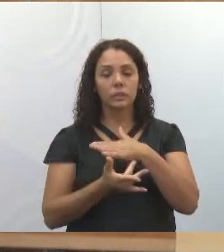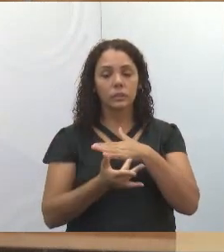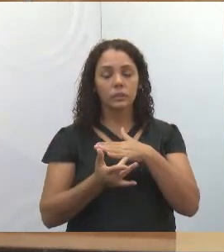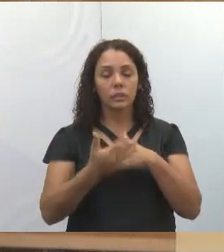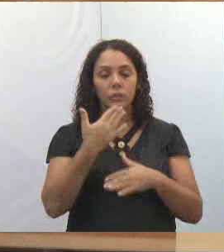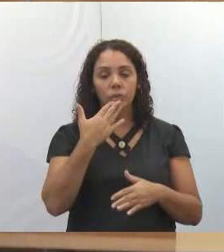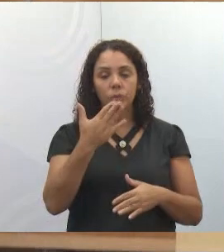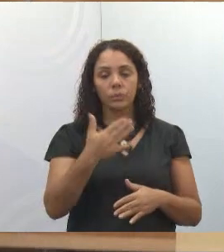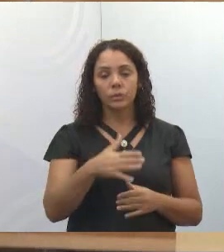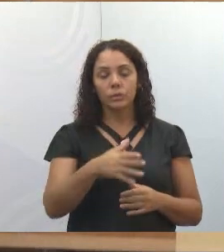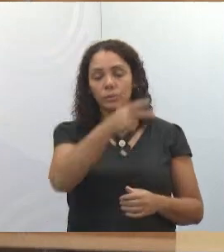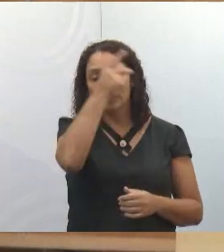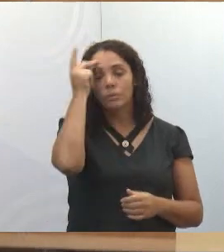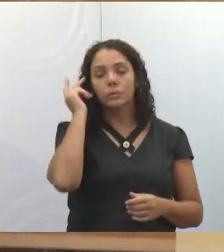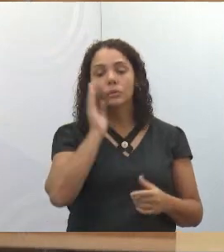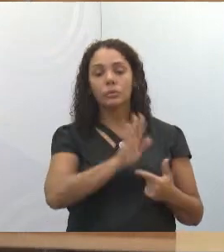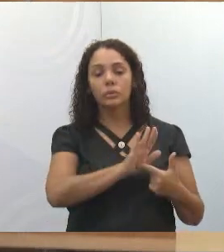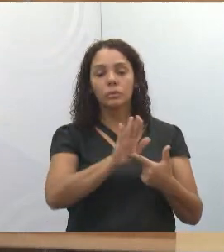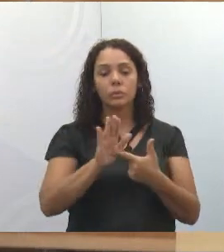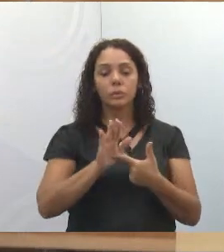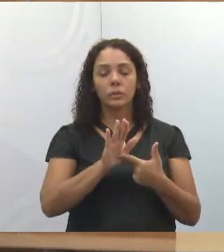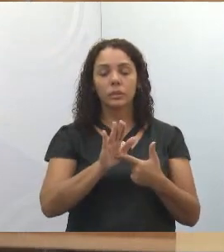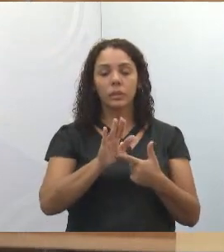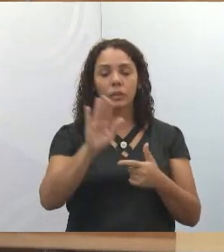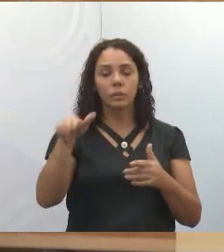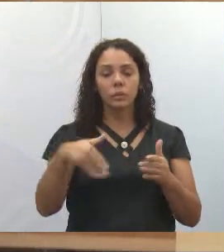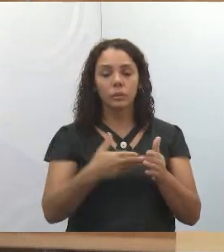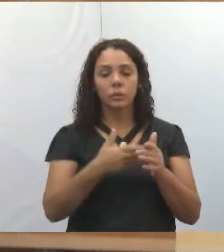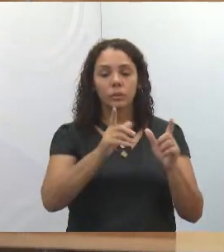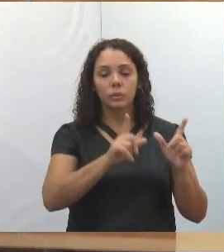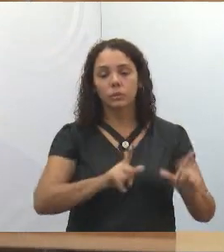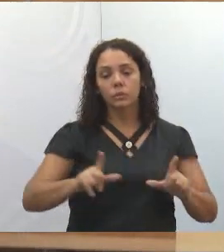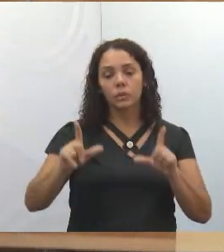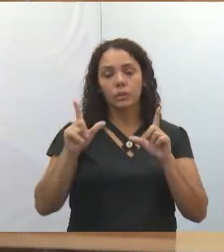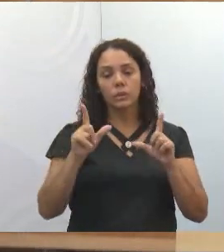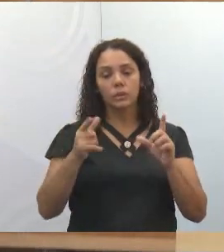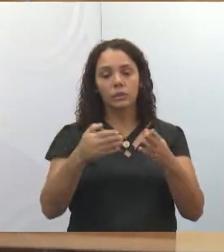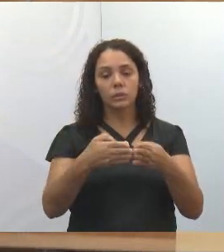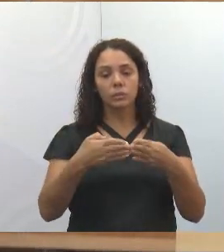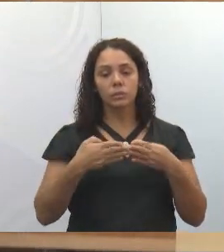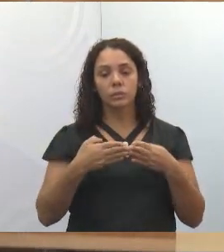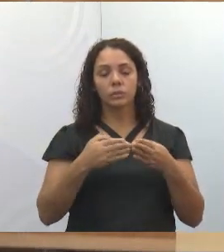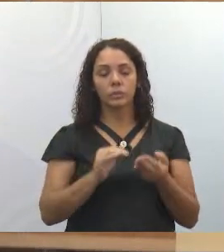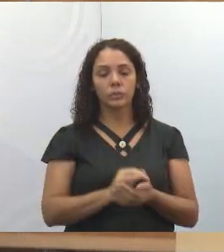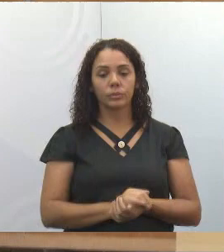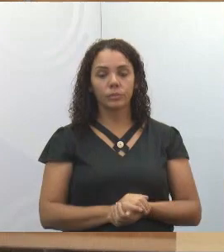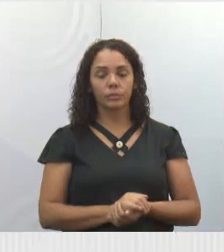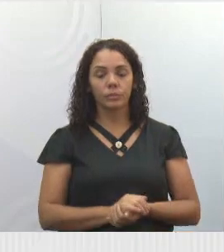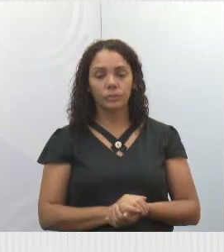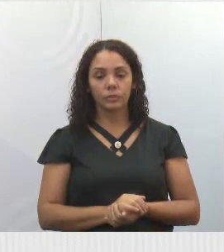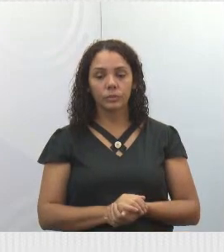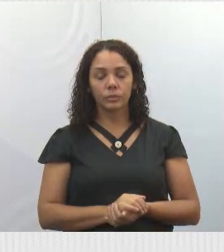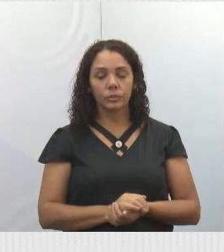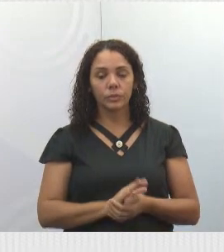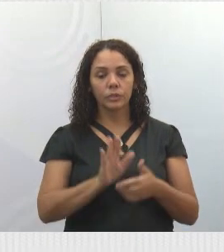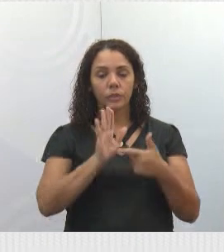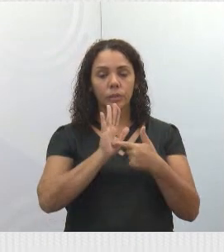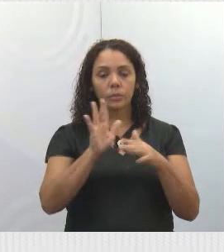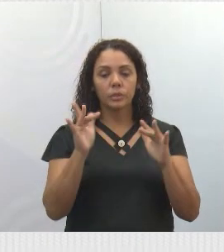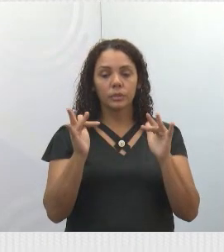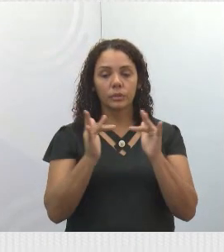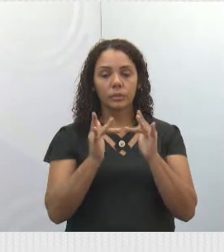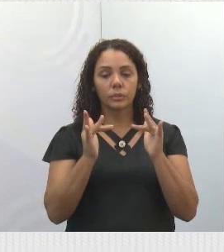Eu vou pedir aos técnicos que coloquem para mim o último slide, por gentileza. Aí vai aparecer os meus